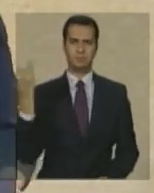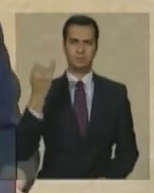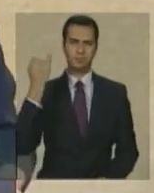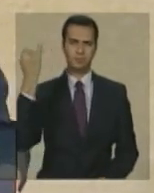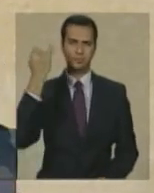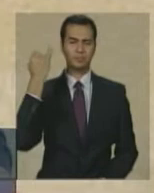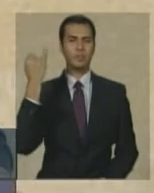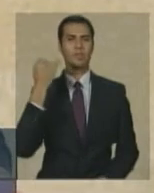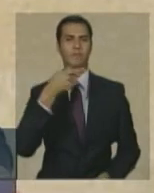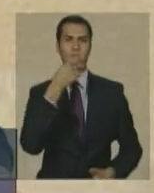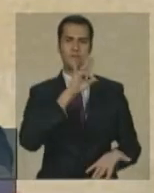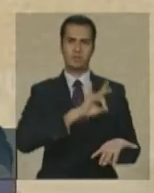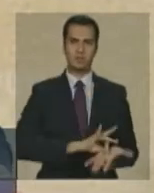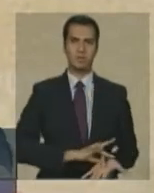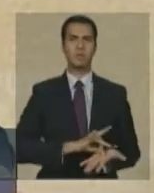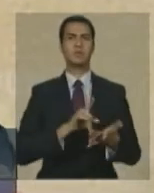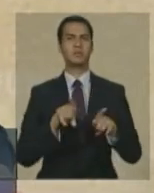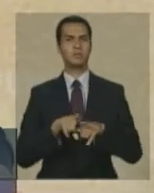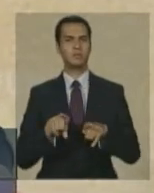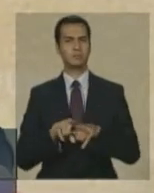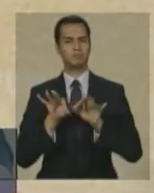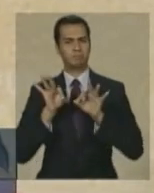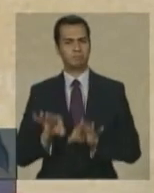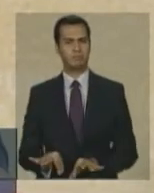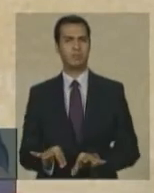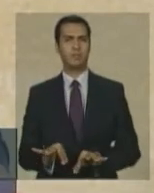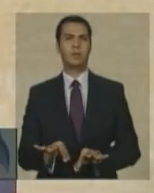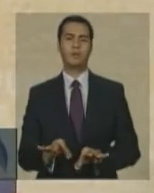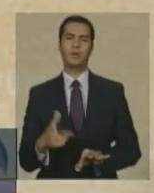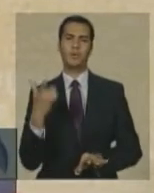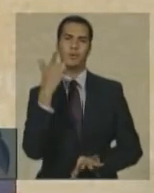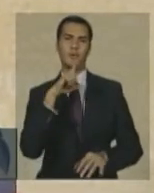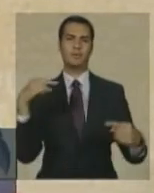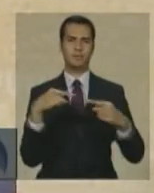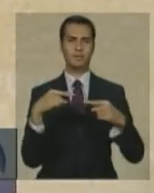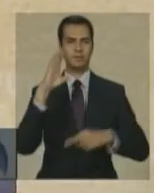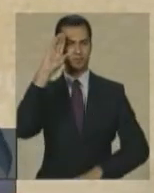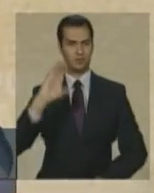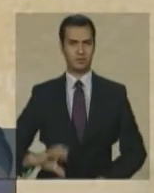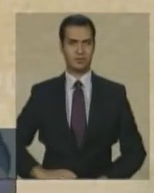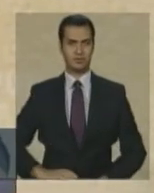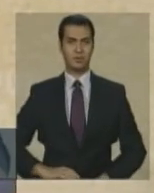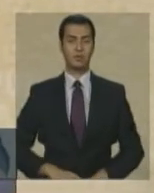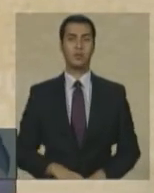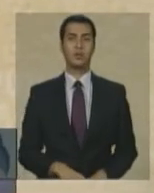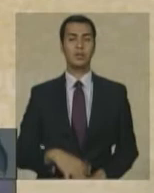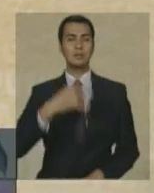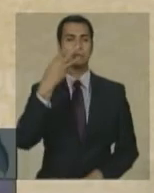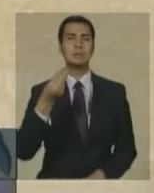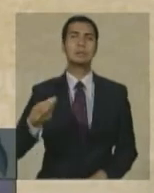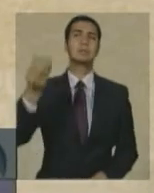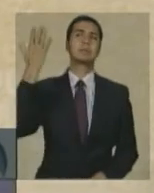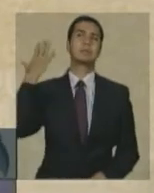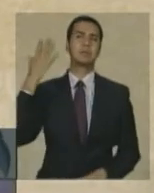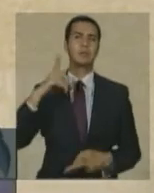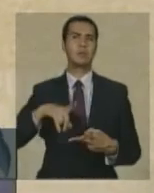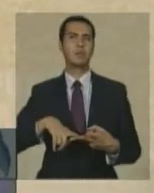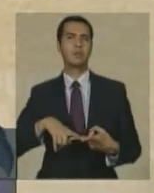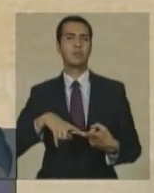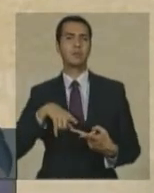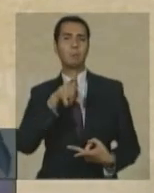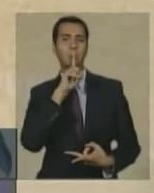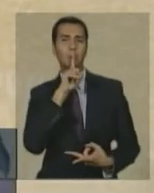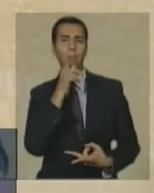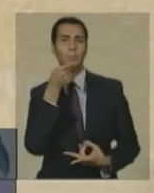para o exercício pleno da cidadania o silêncio e o esquecimento são sempre uma grande